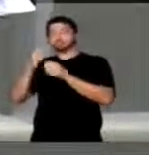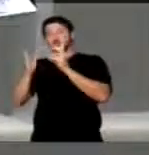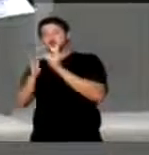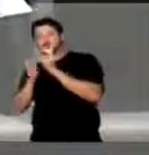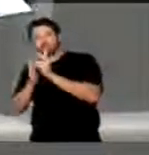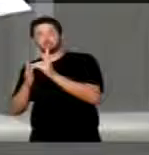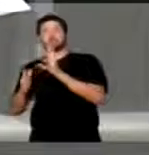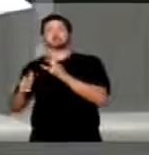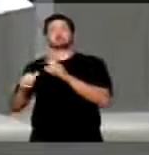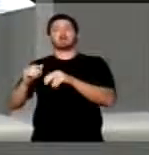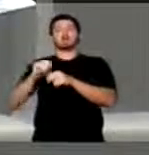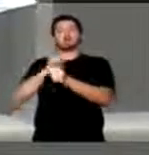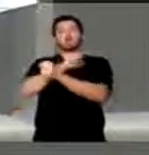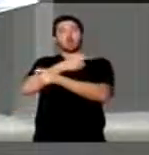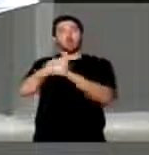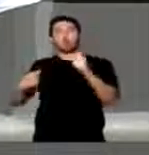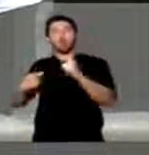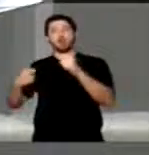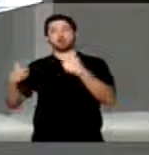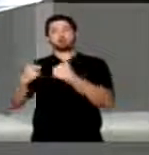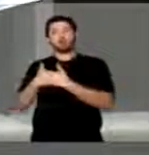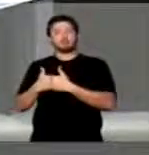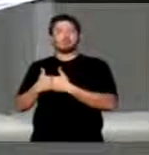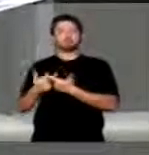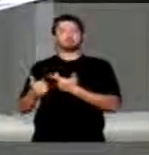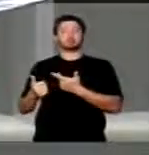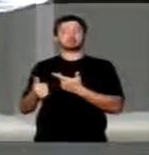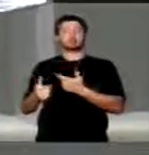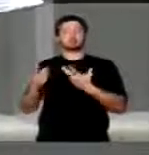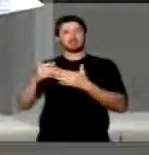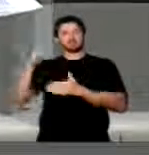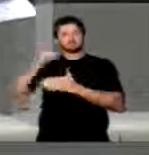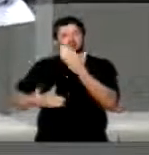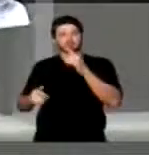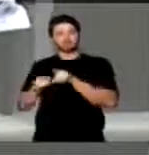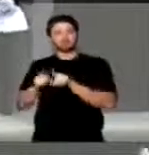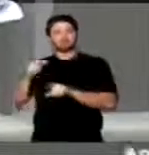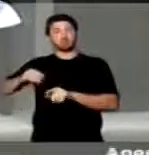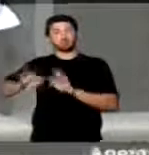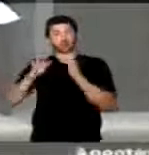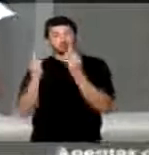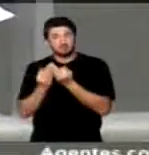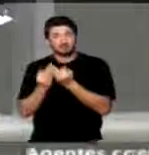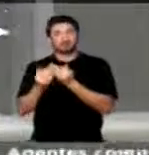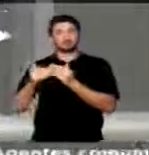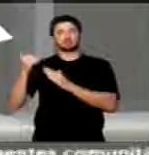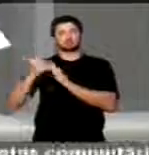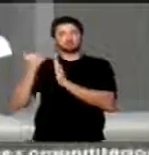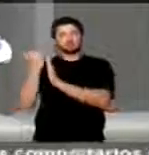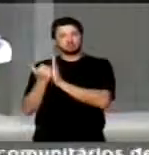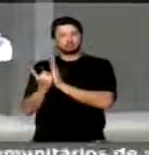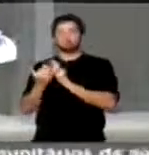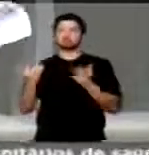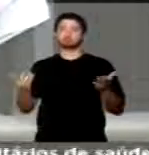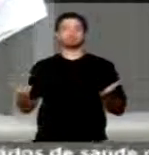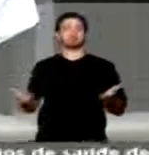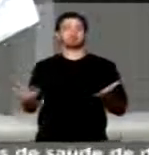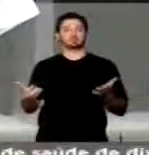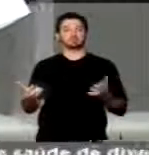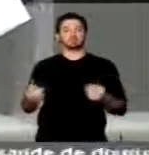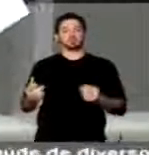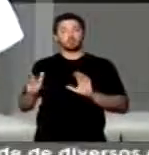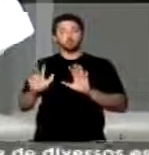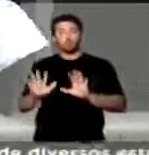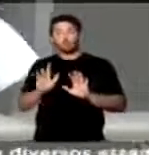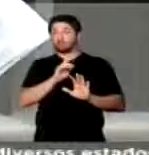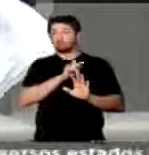do Envolvimento Social, ameaçando cortar os 10% do benefício da Bolsa Família. Ou seja, ao invés do